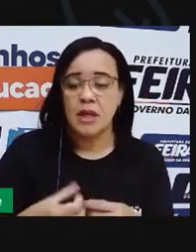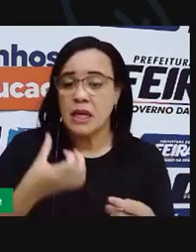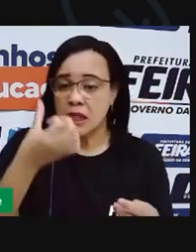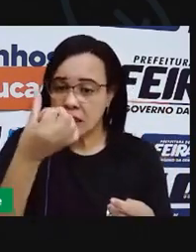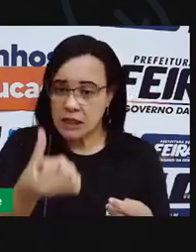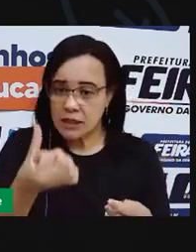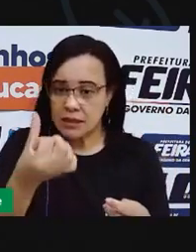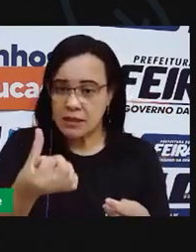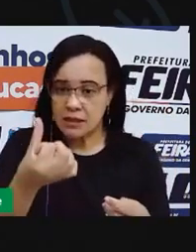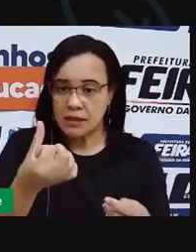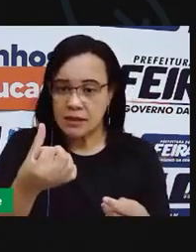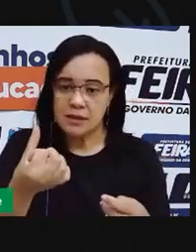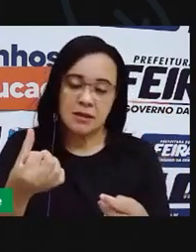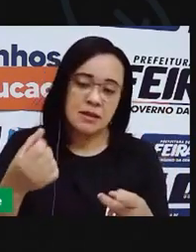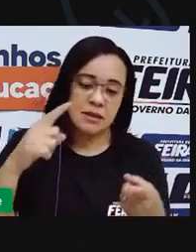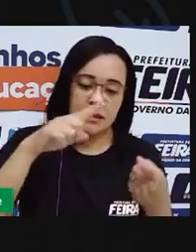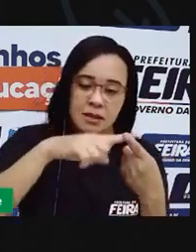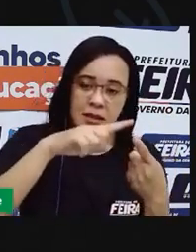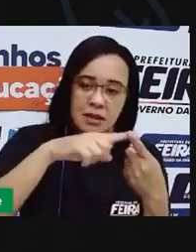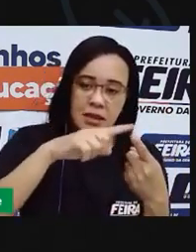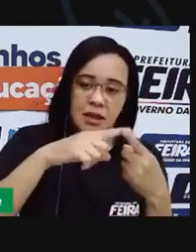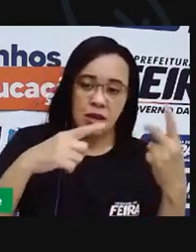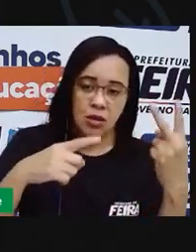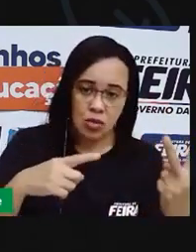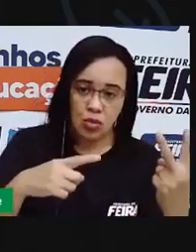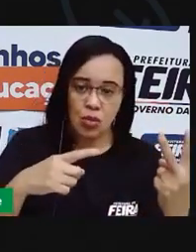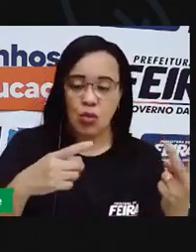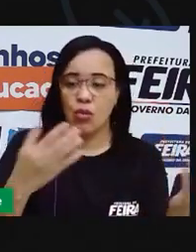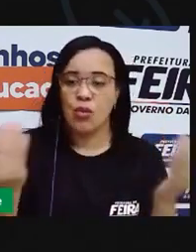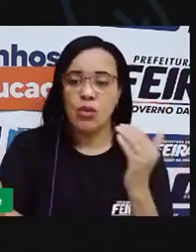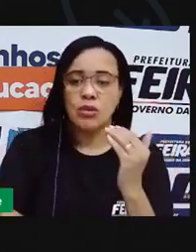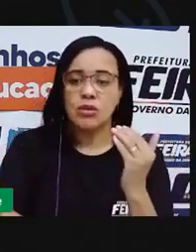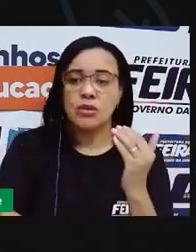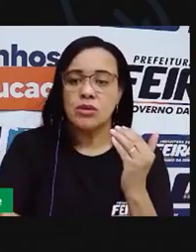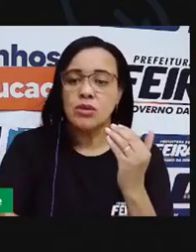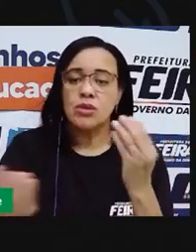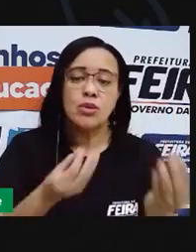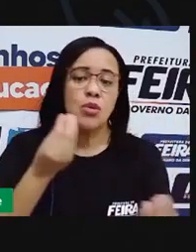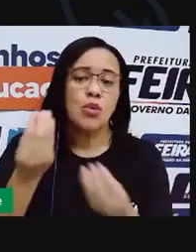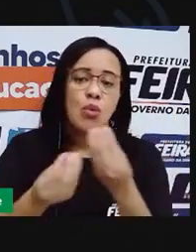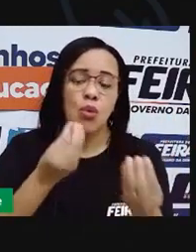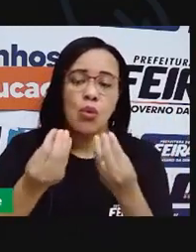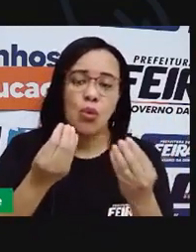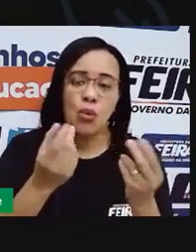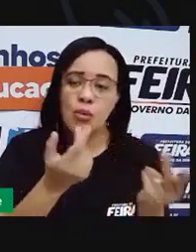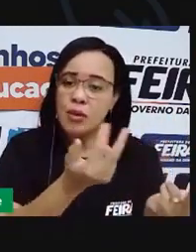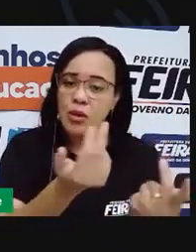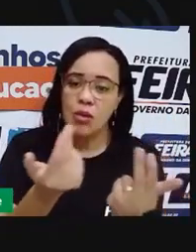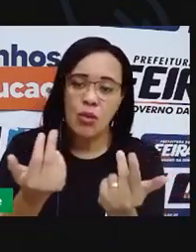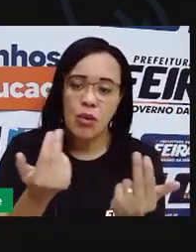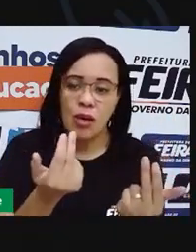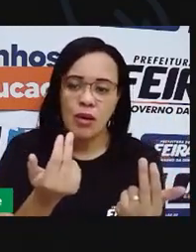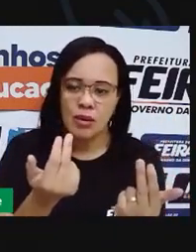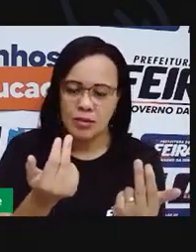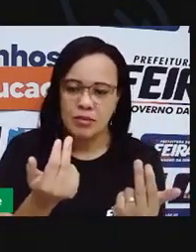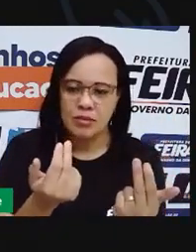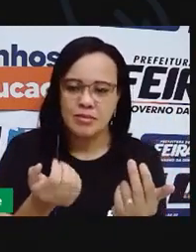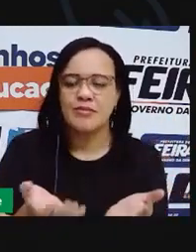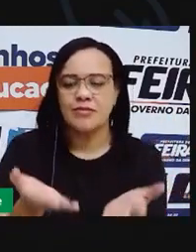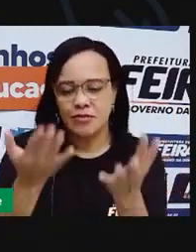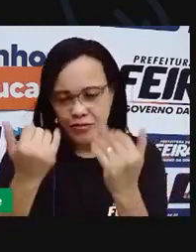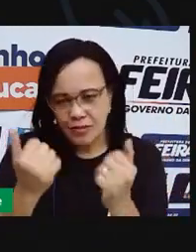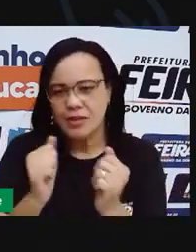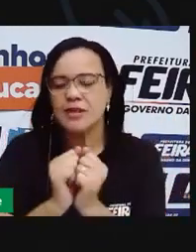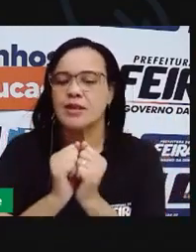copos fique com a mesma quantidade que a filha de dois copos então vamos lá continuando